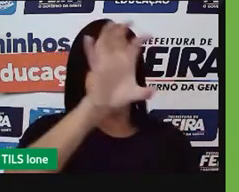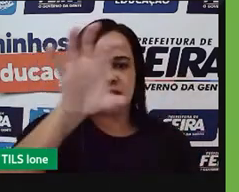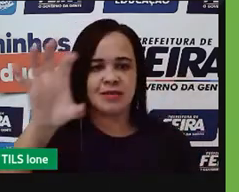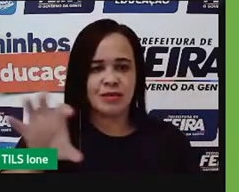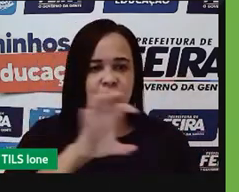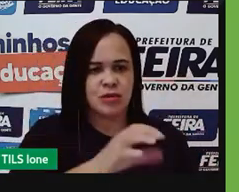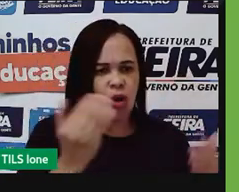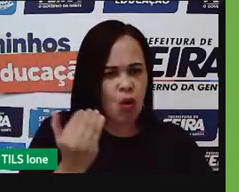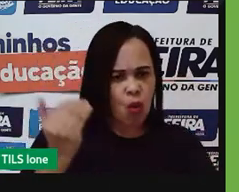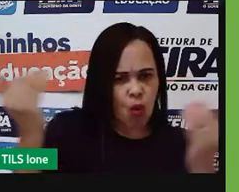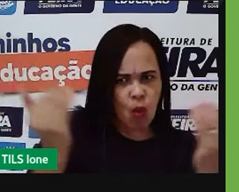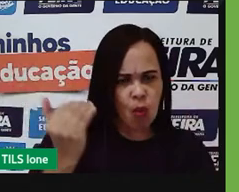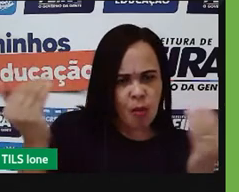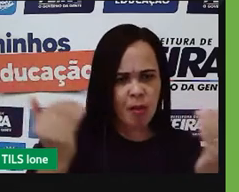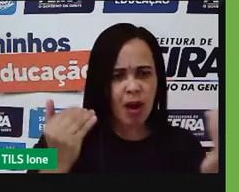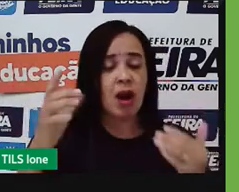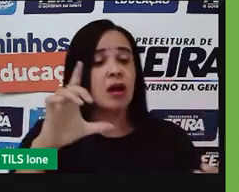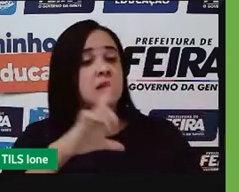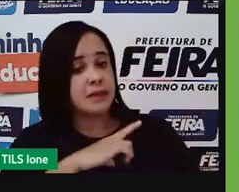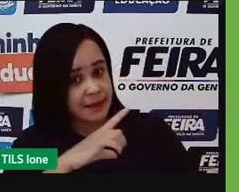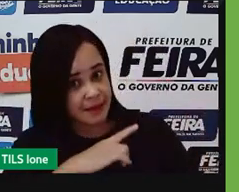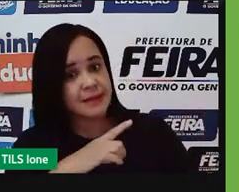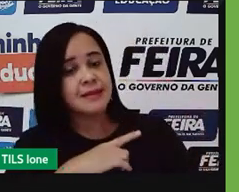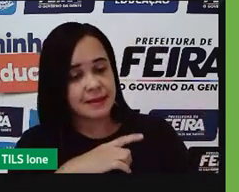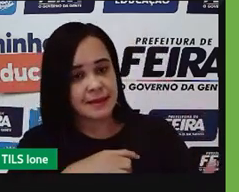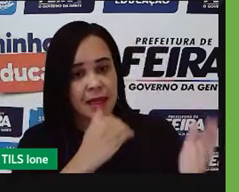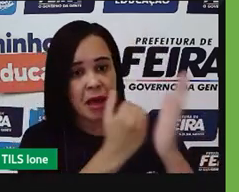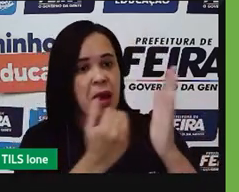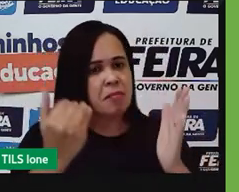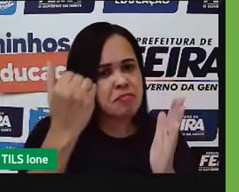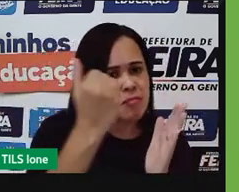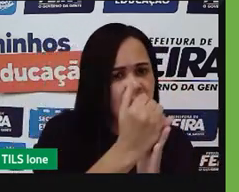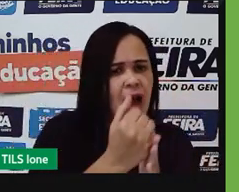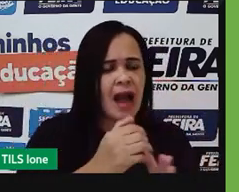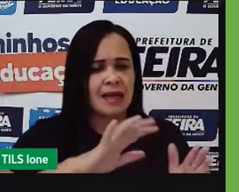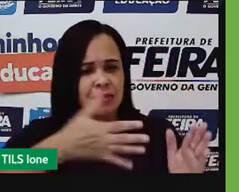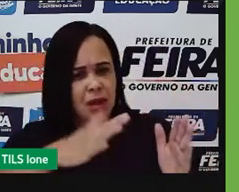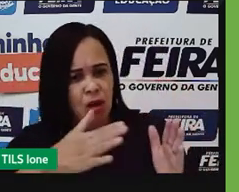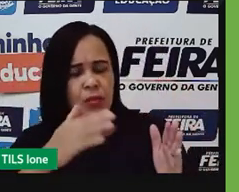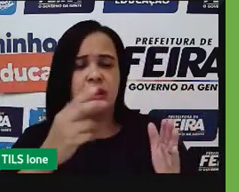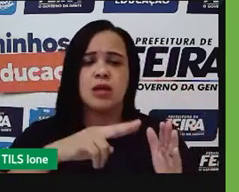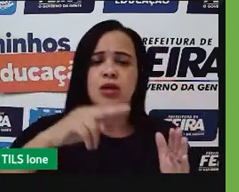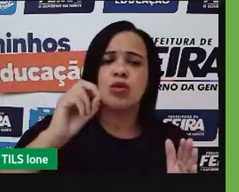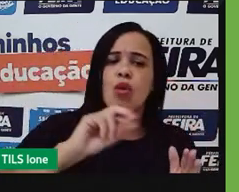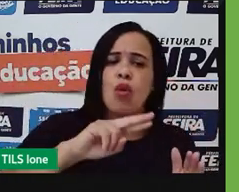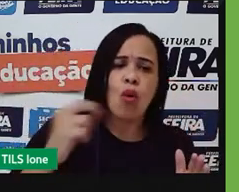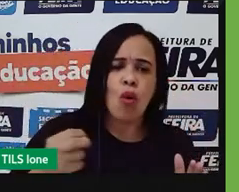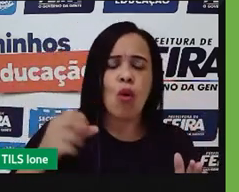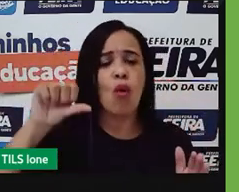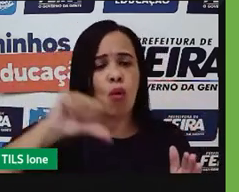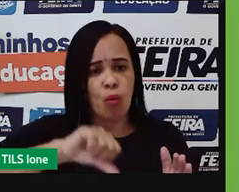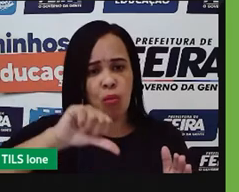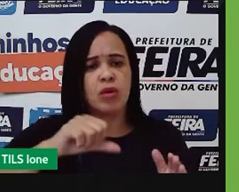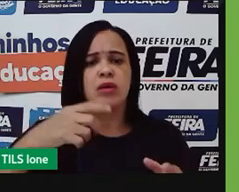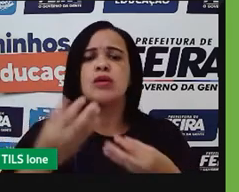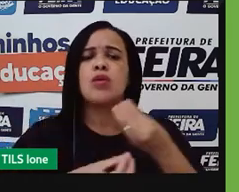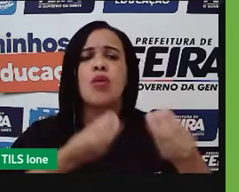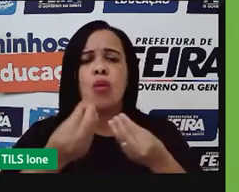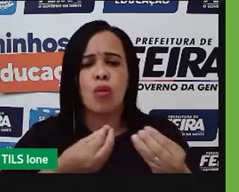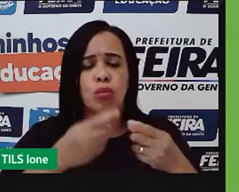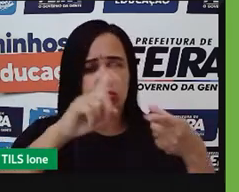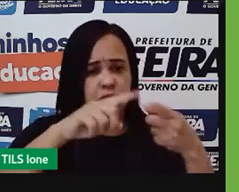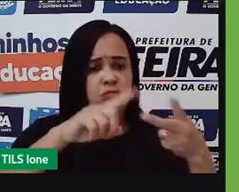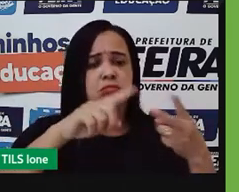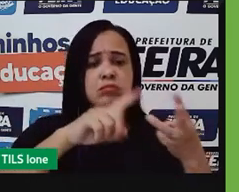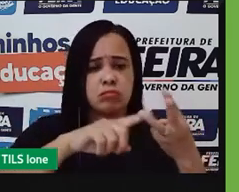comparado nesse processo de produção agrícola por estado e o processo também de exportação para outros lugares. Então, a gente